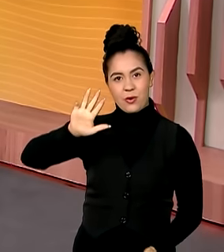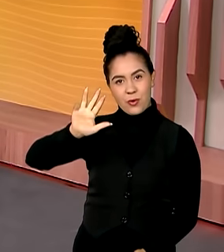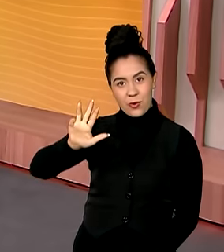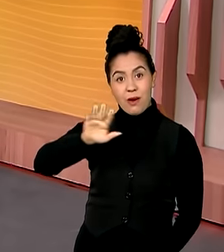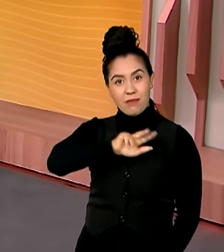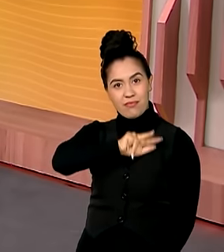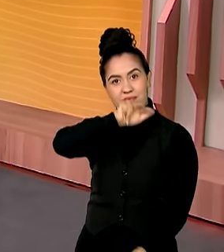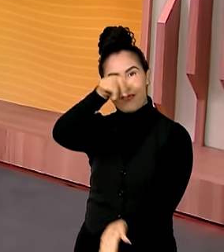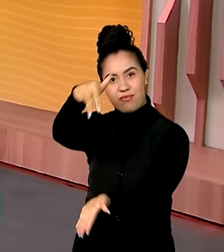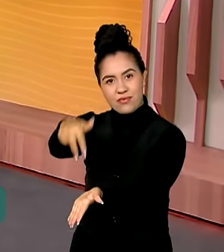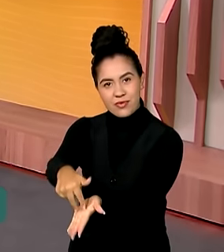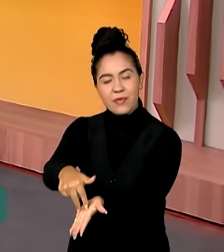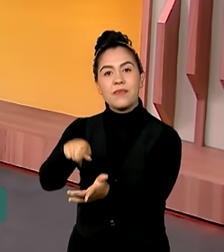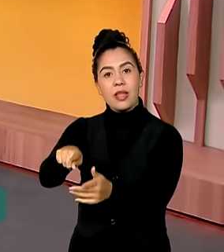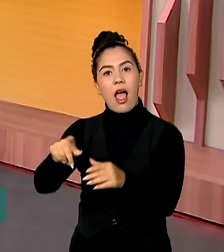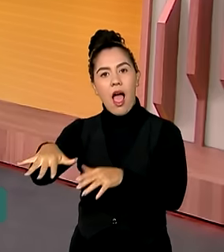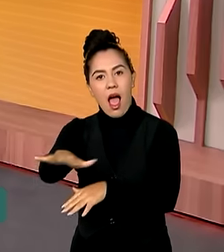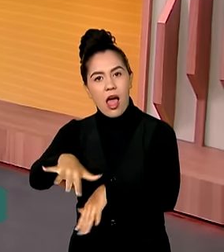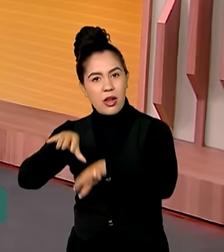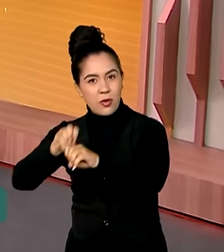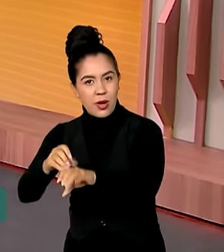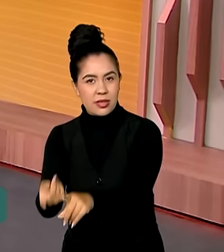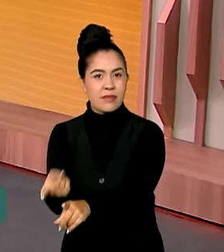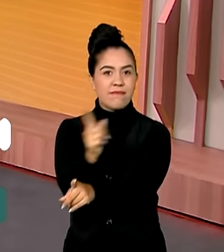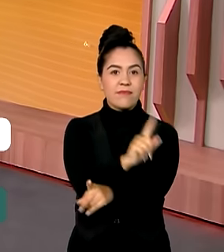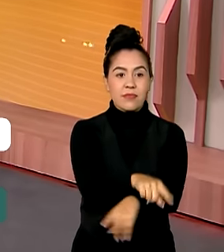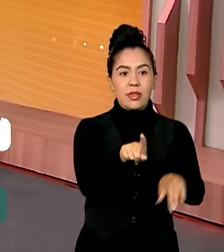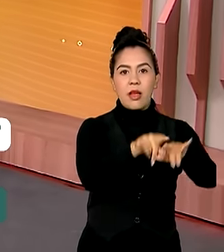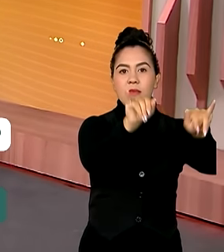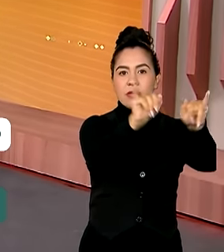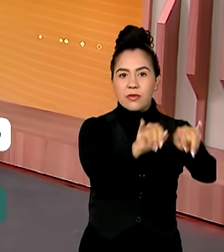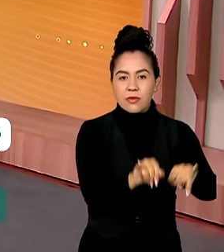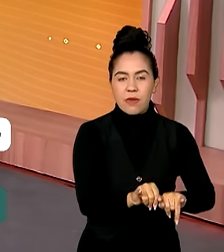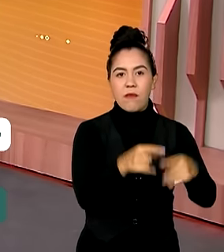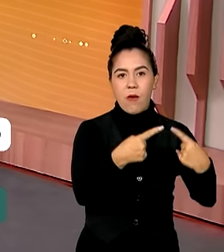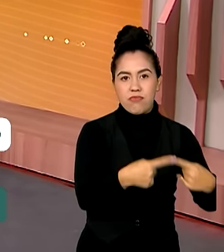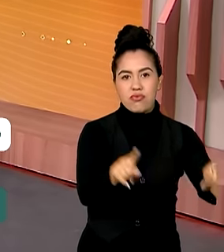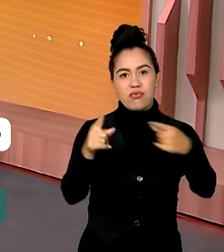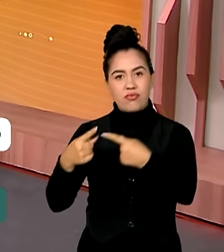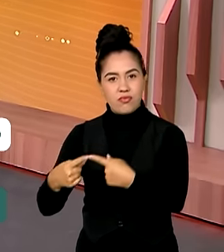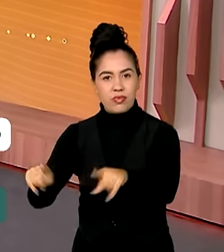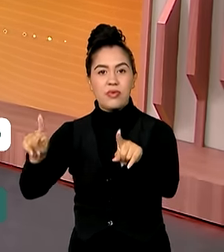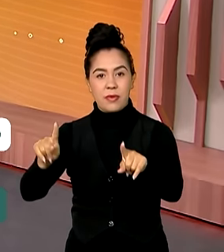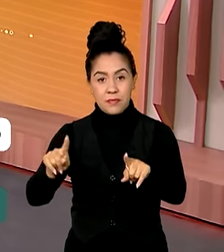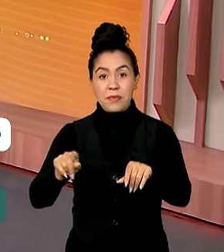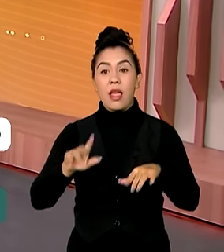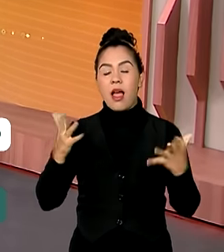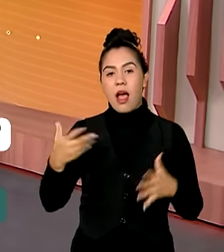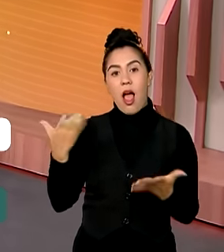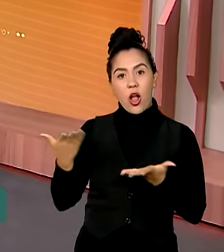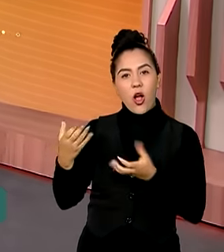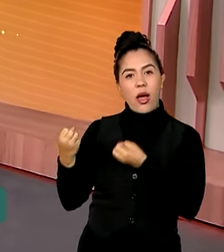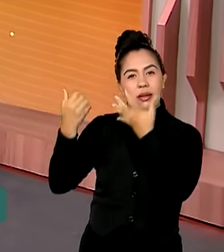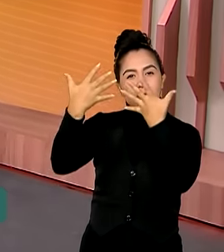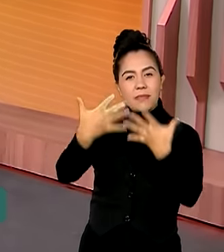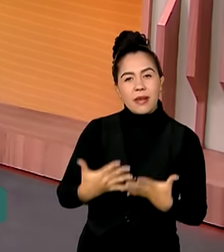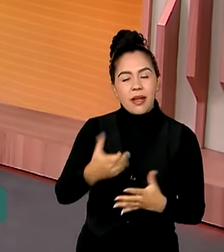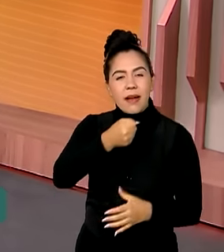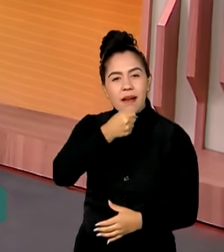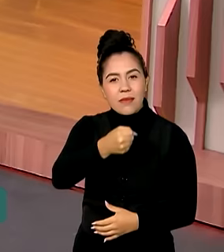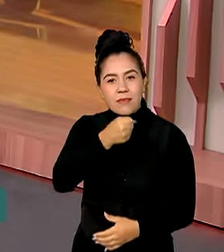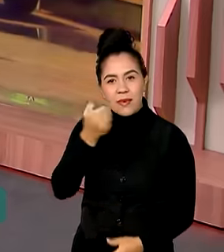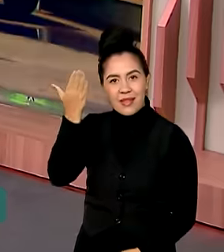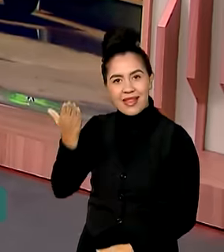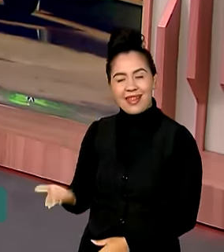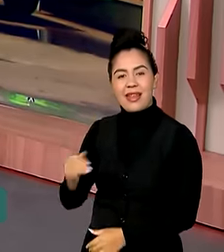Educação e infraestrutura serão foco das inaugurações que devem ser feitas por lá. E quem vai nos trazer todos os